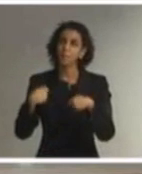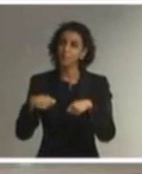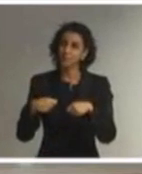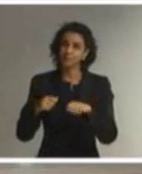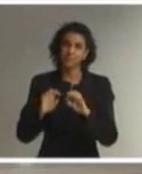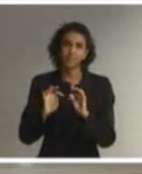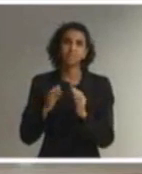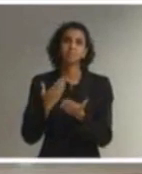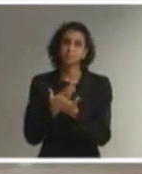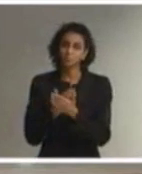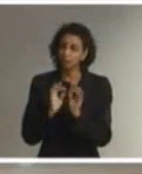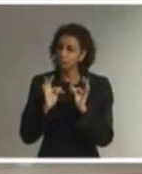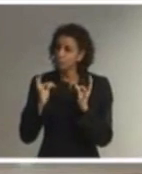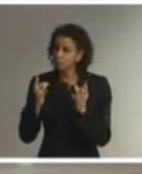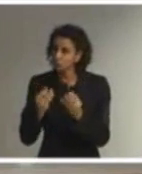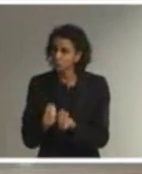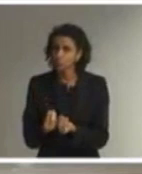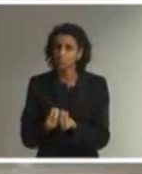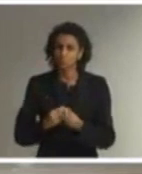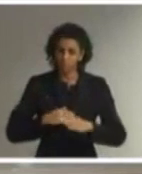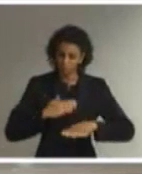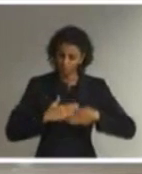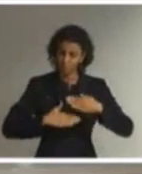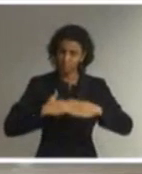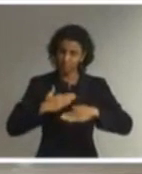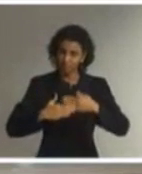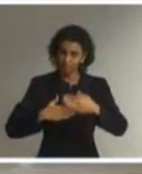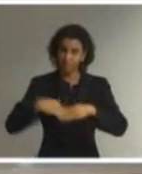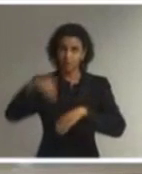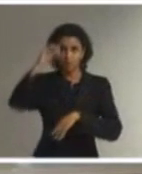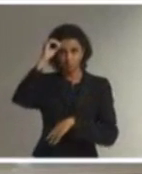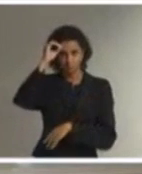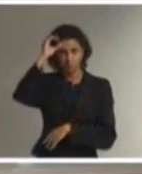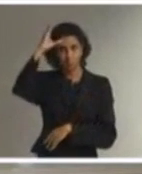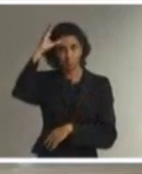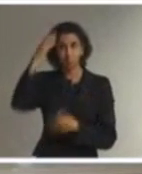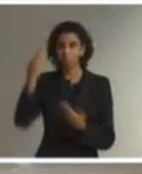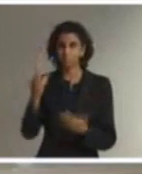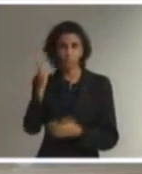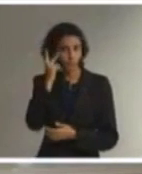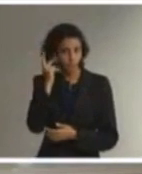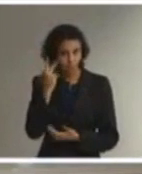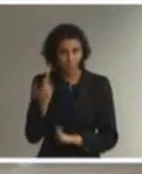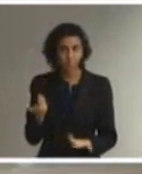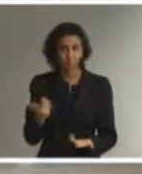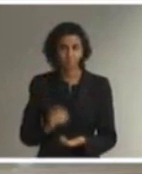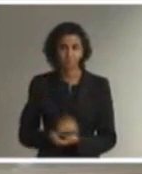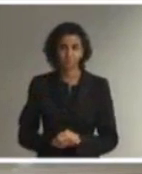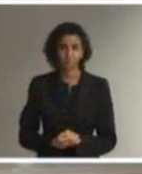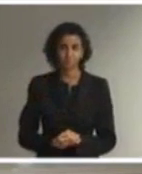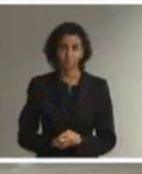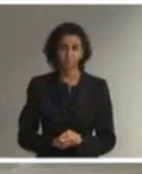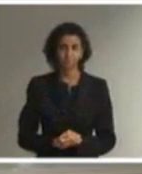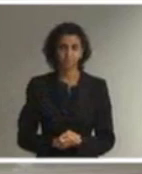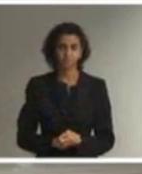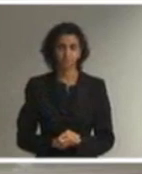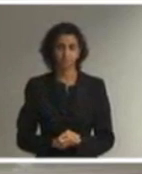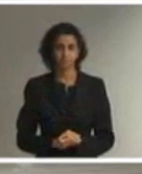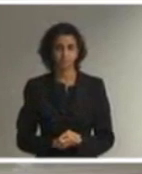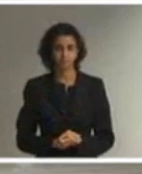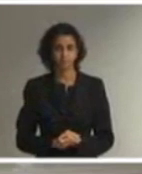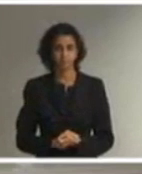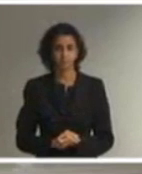momentos que levam à sua formação profissional. E já num